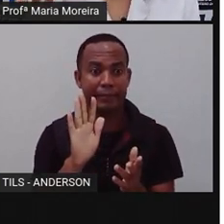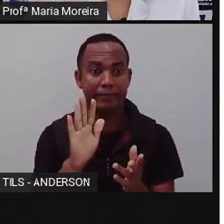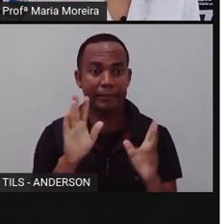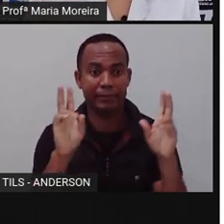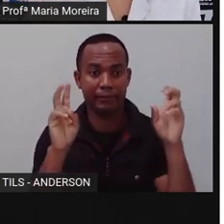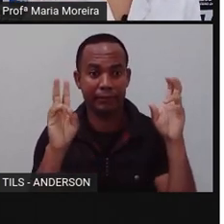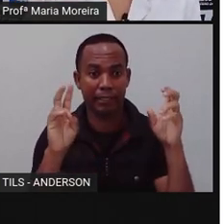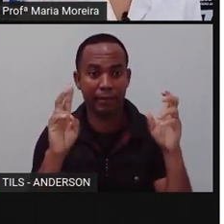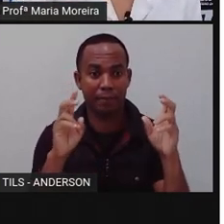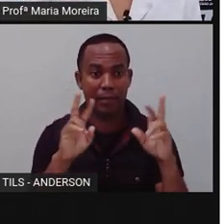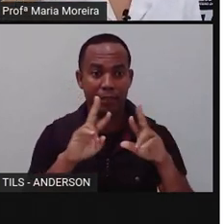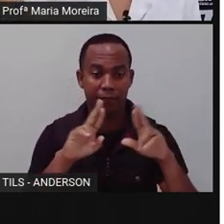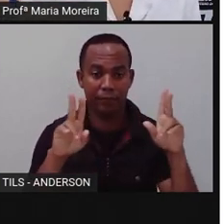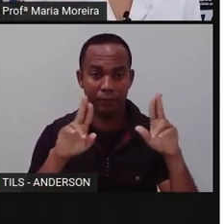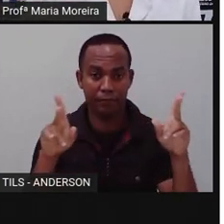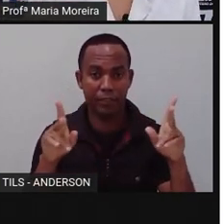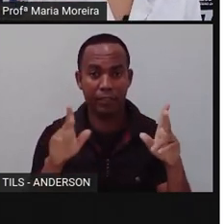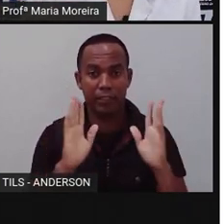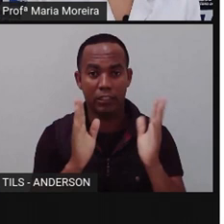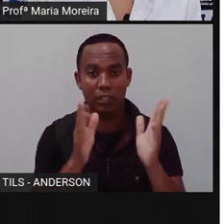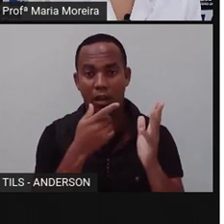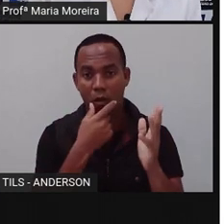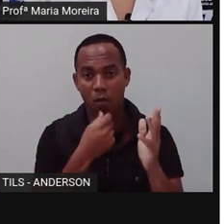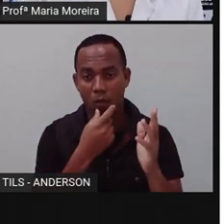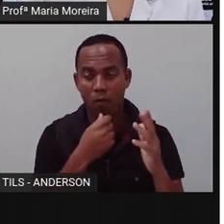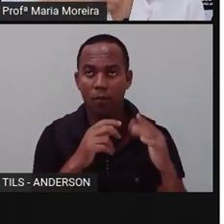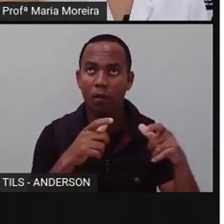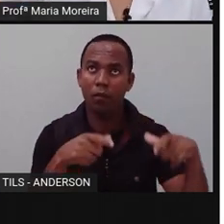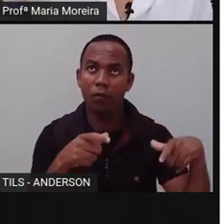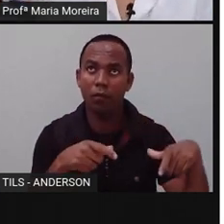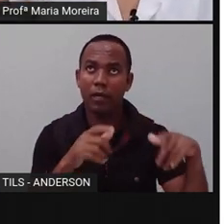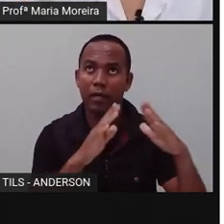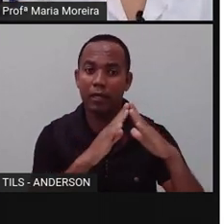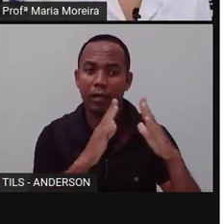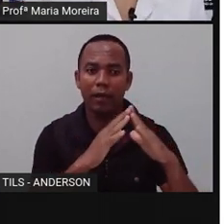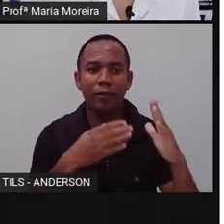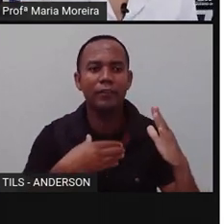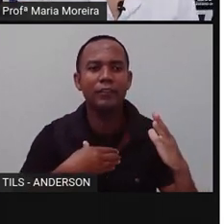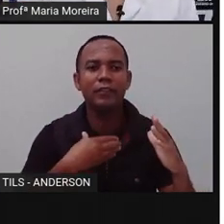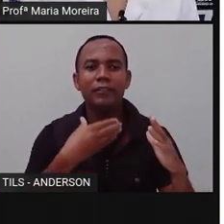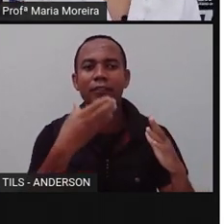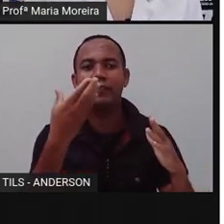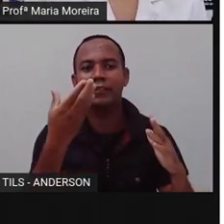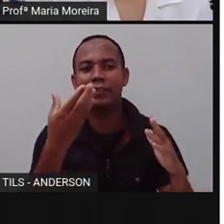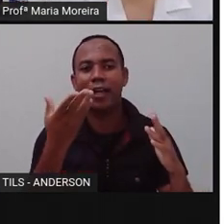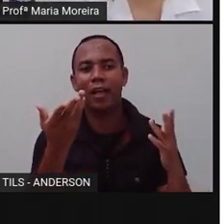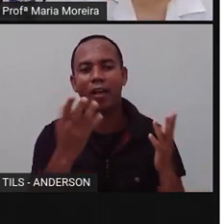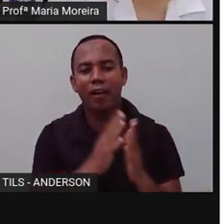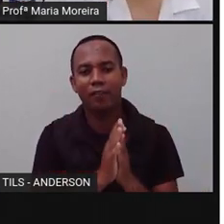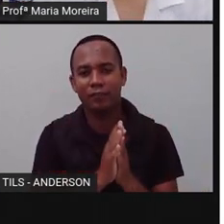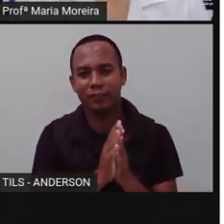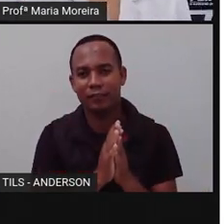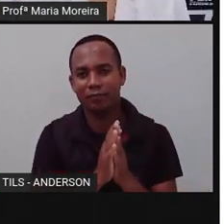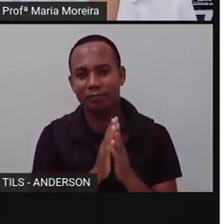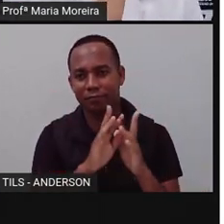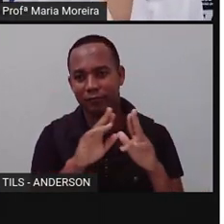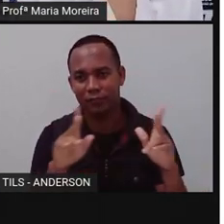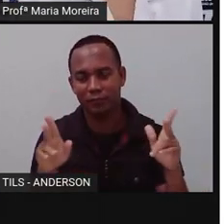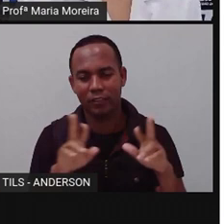o homem, não foi isso? Sobre habitat, sobre girafa, falar girafa de novo, porque eu adorei aprender de girafa.